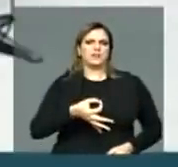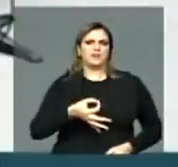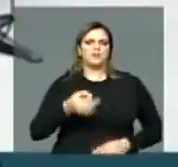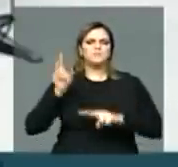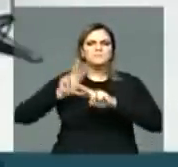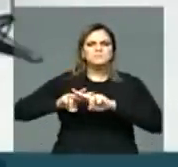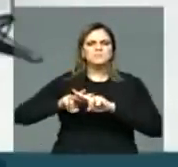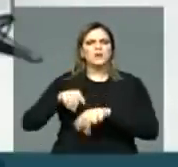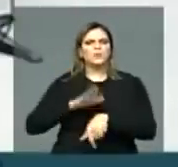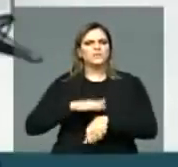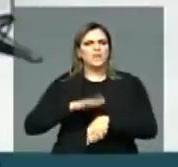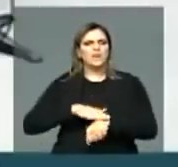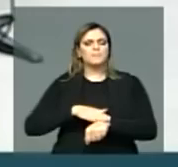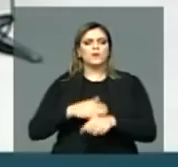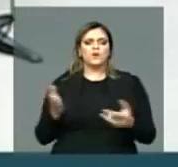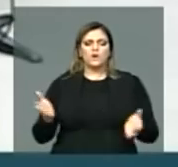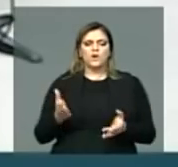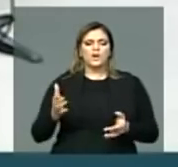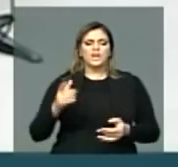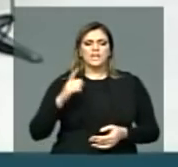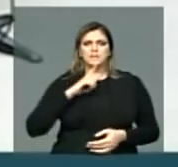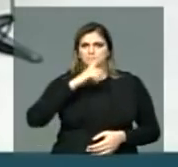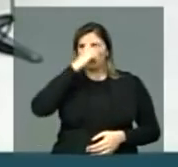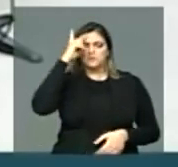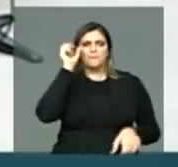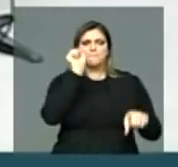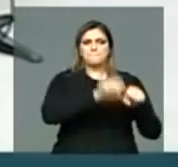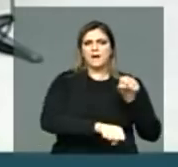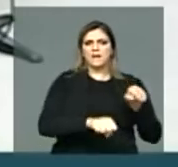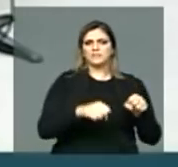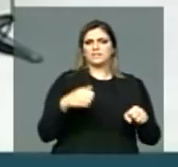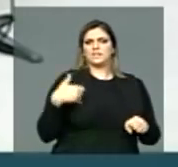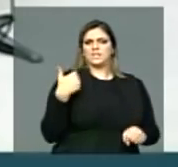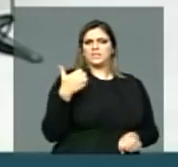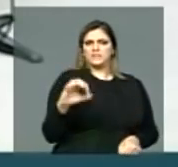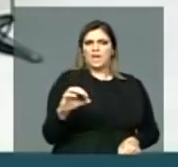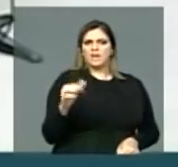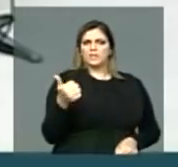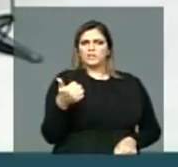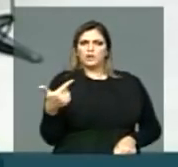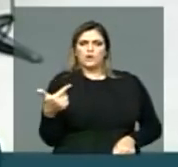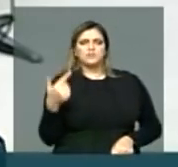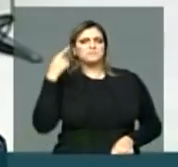progressivas, que hoje tem gente que quer matar menino de 10 anos, de 11 anos, é prisão,